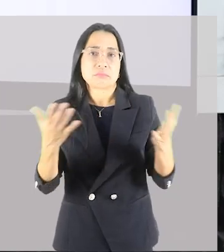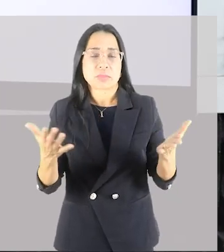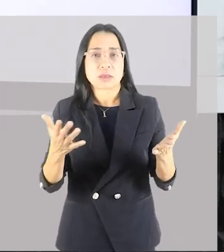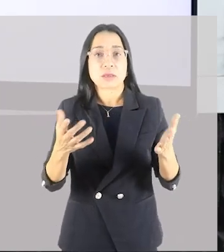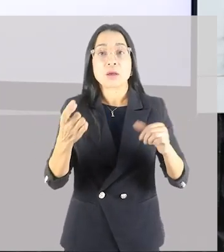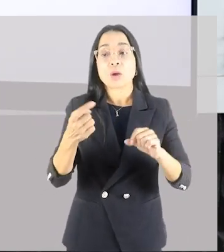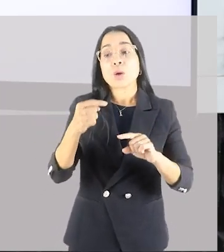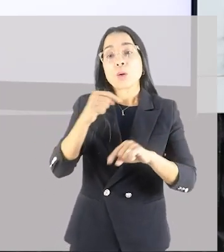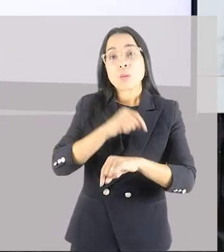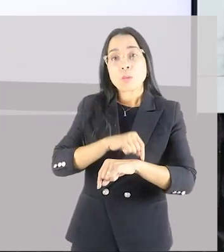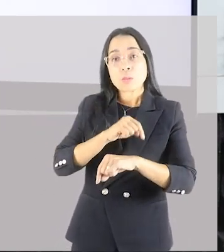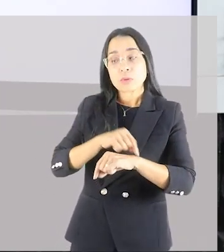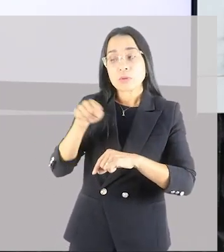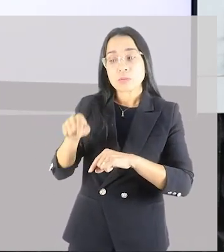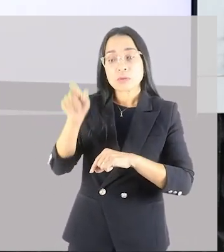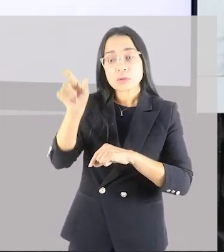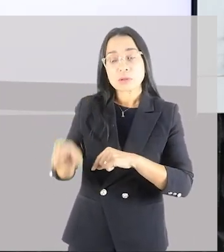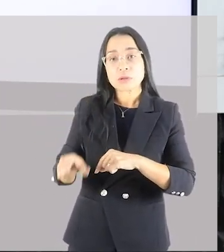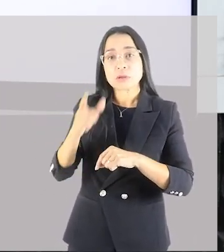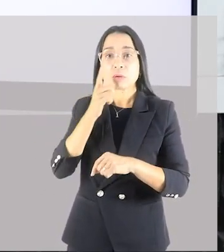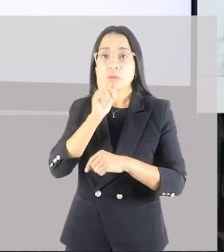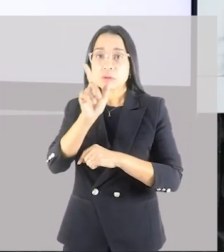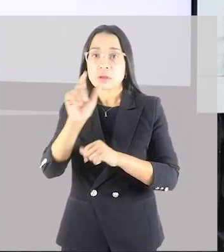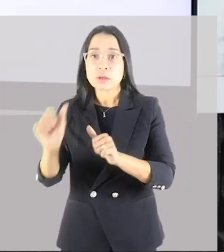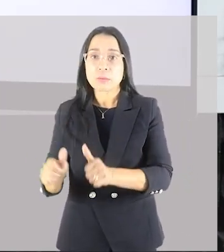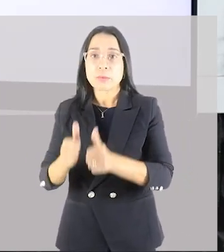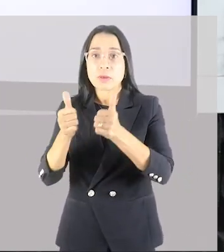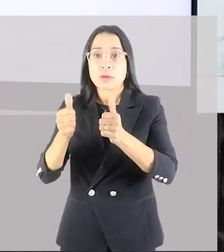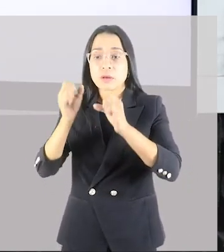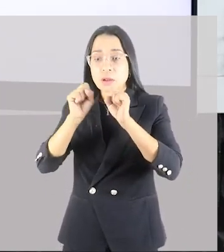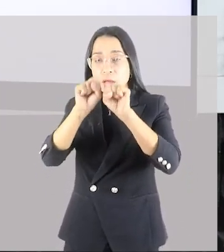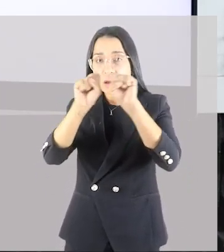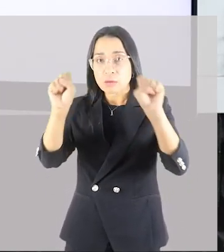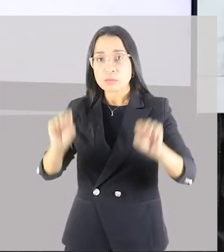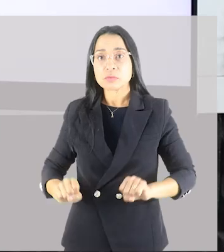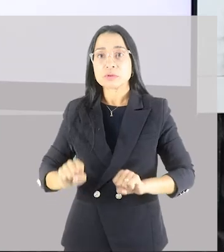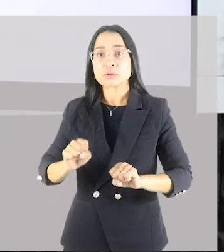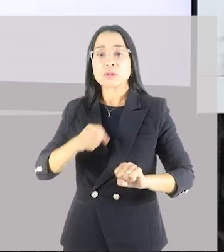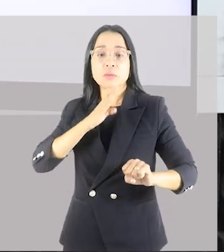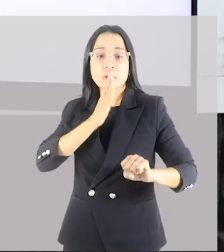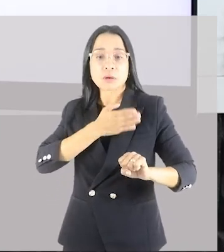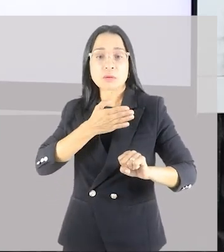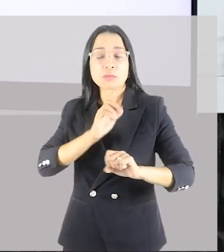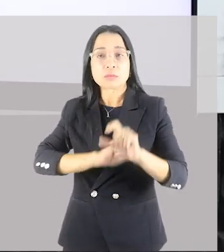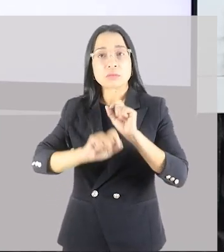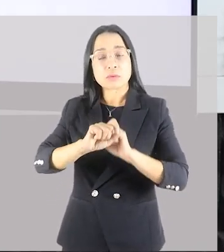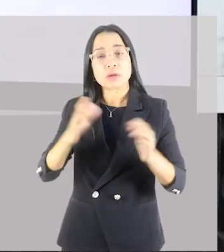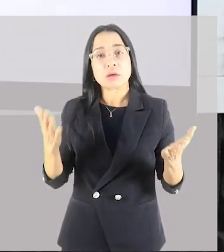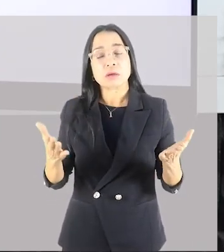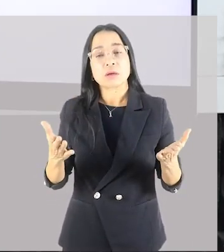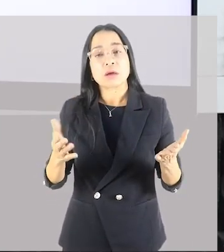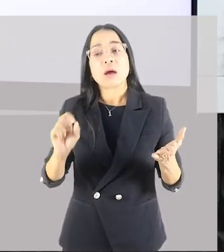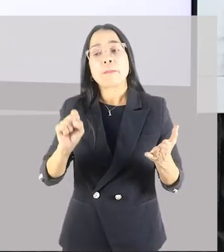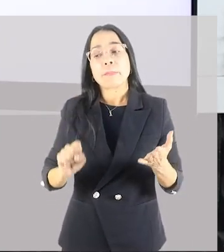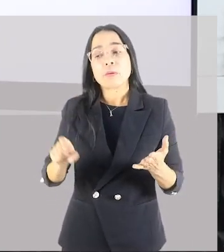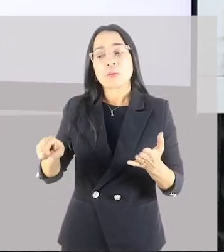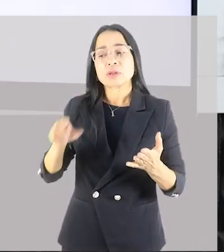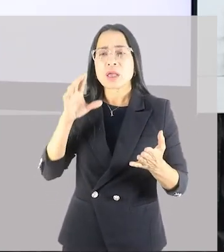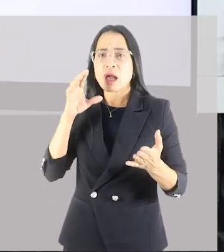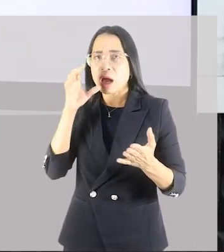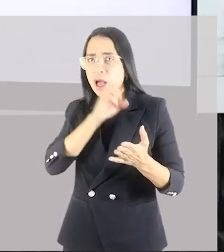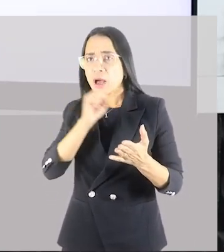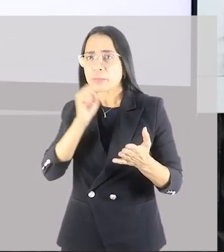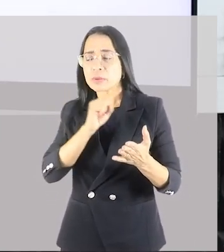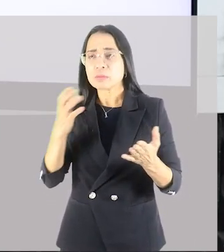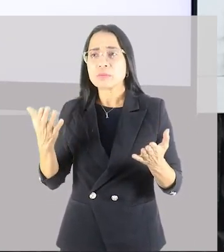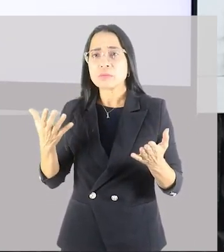tempo que esse aqui consegue melhorar o seu sistema cardiovascular possa ser que é um pouco mais rápido do